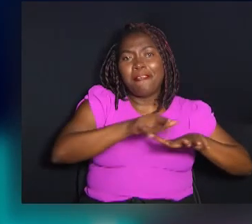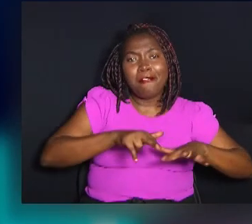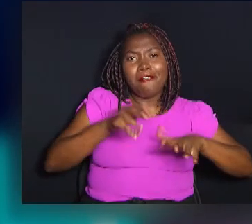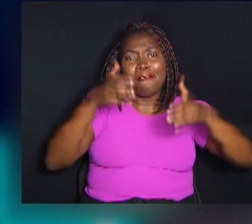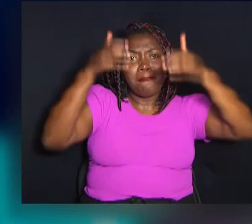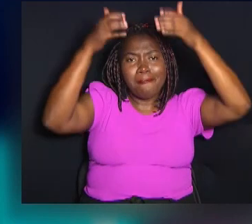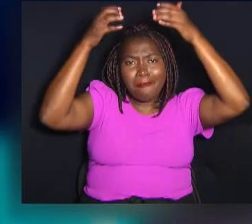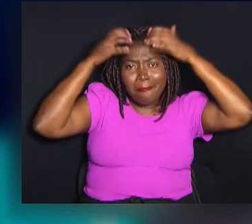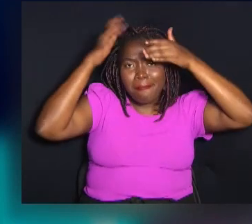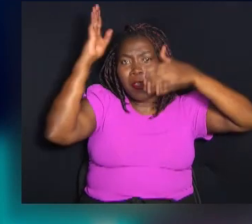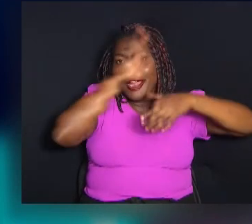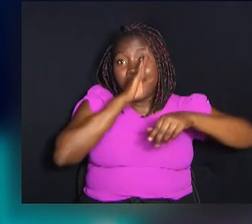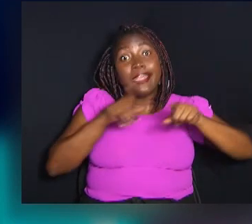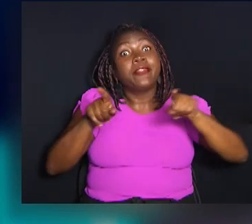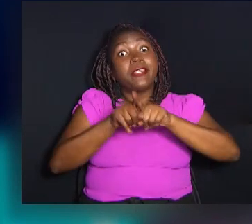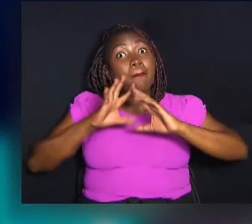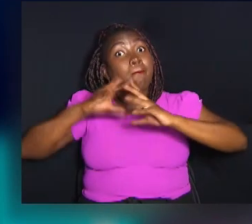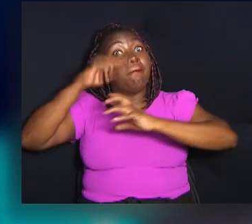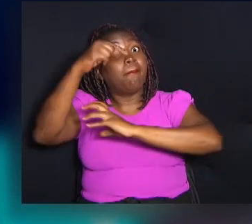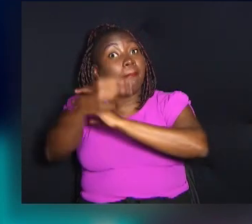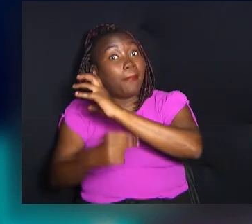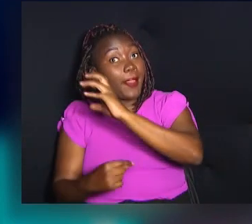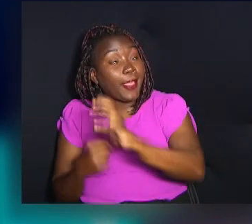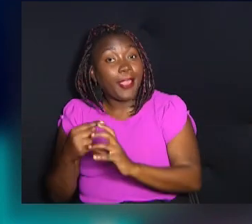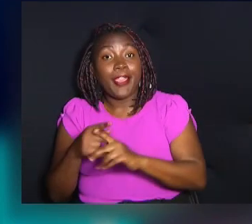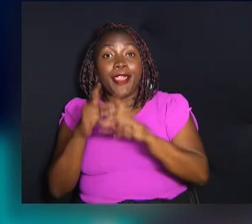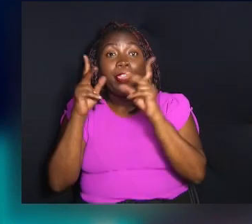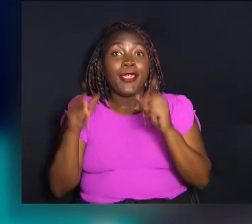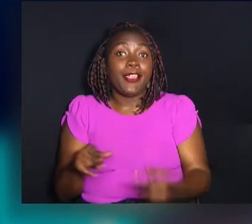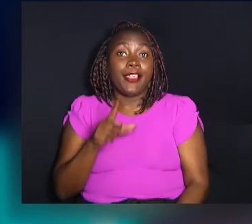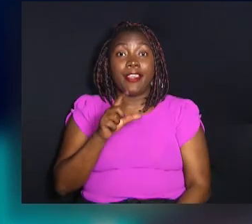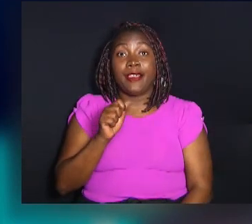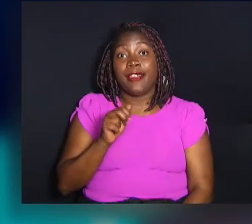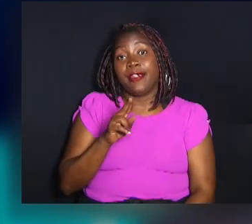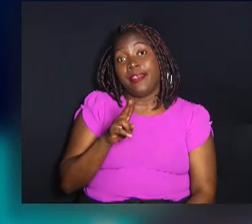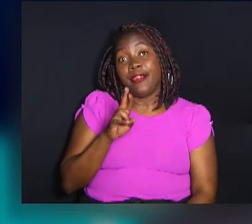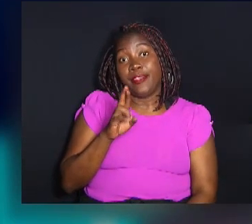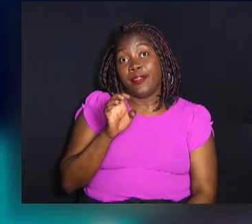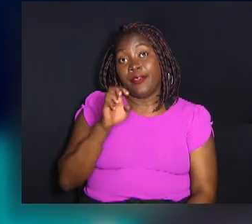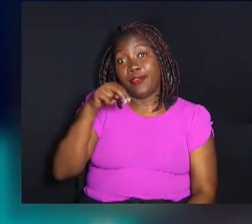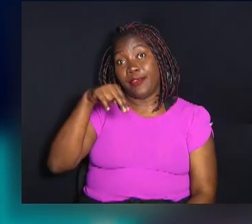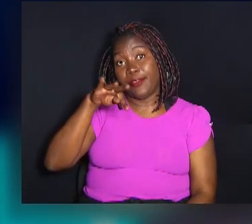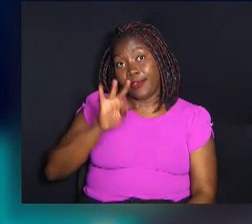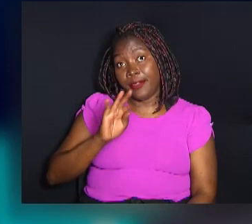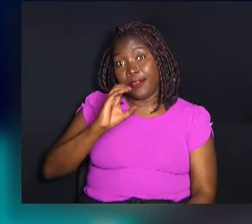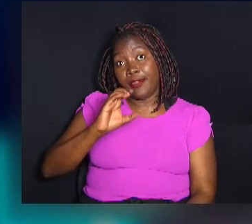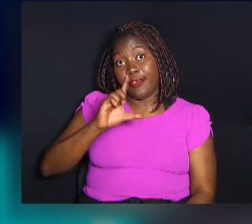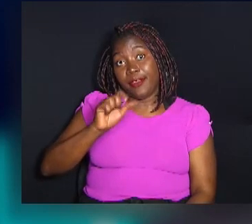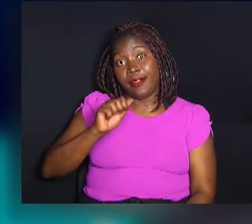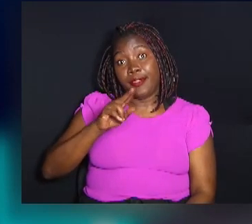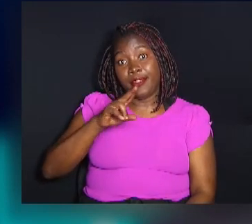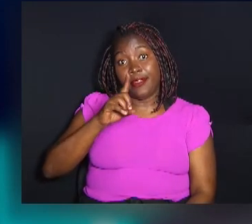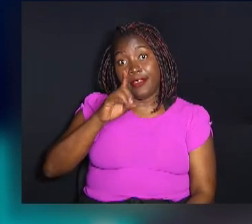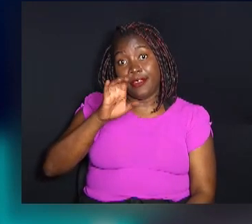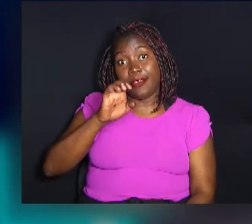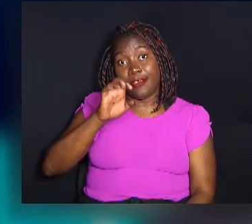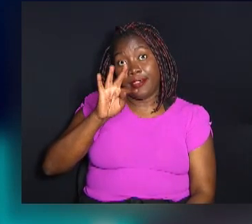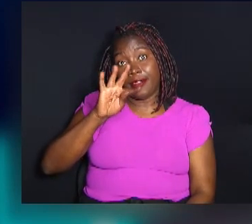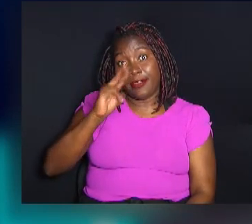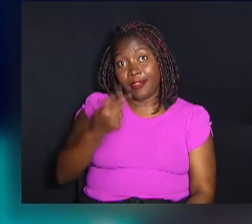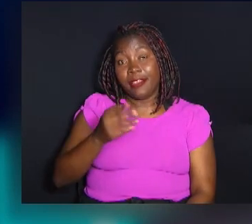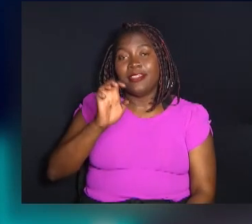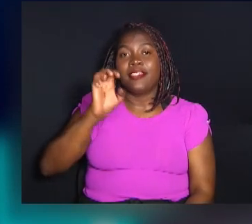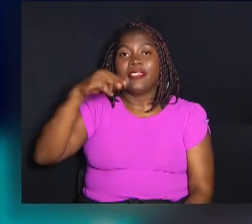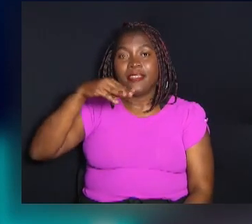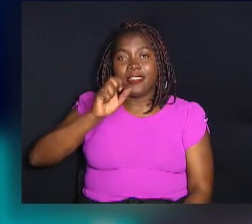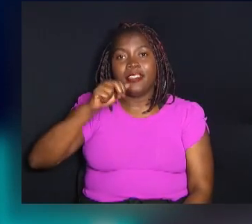idade e trabalhou com vários chefes nacionais e também internacionais, como Laurent Saudeau,